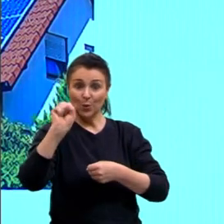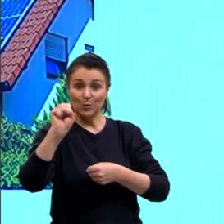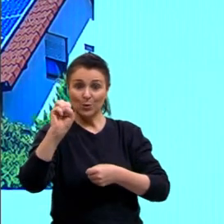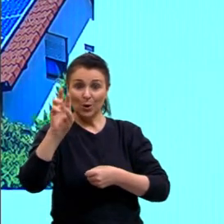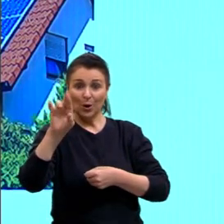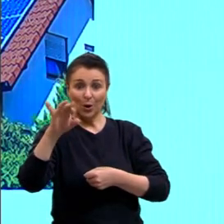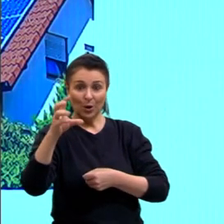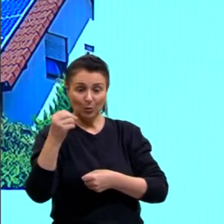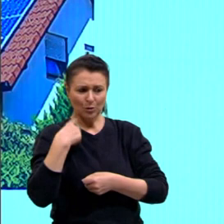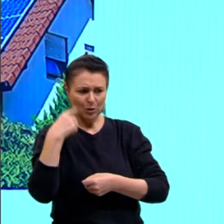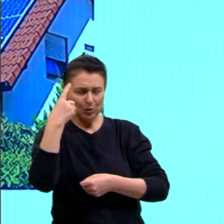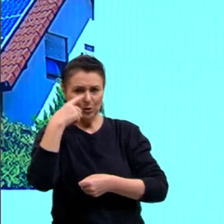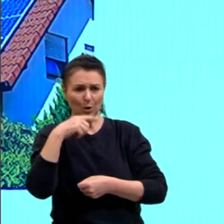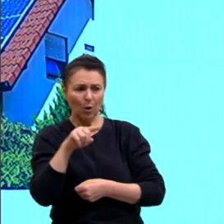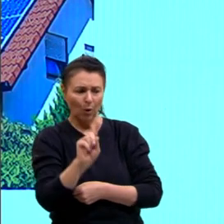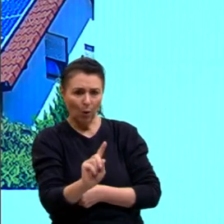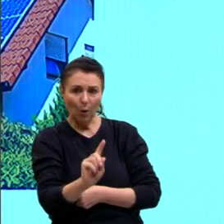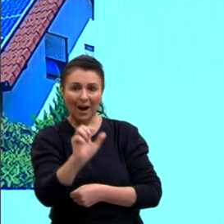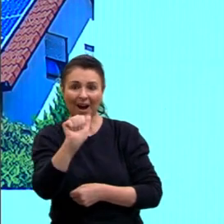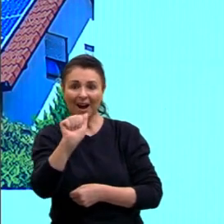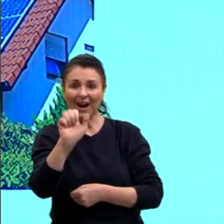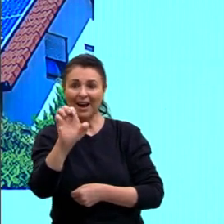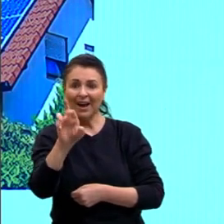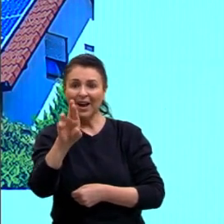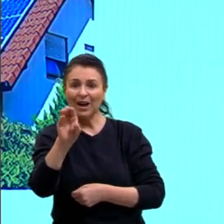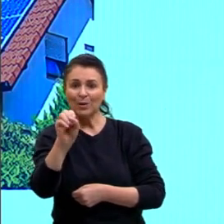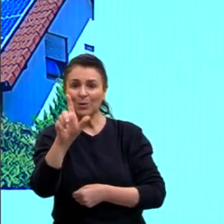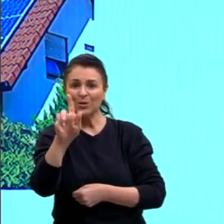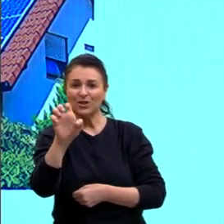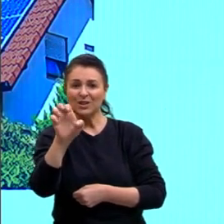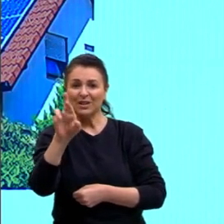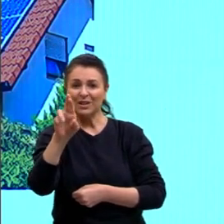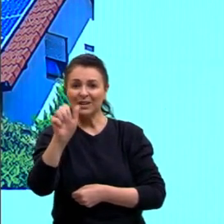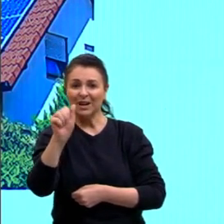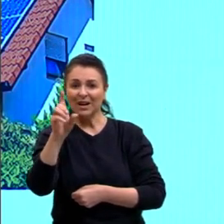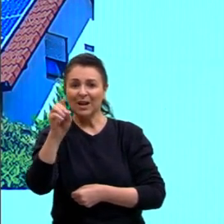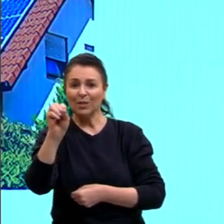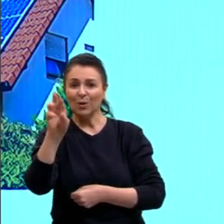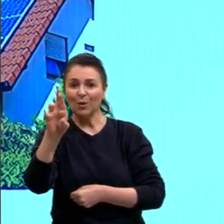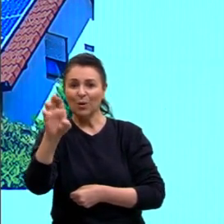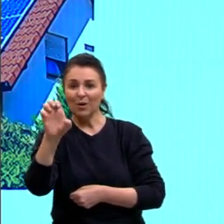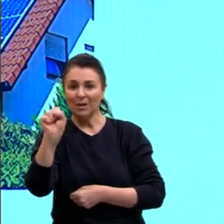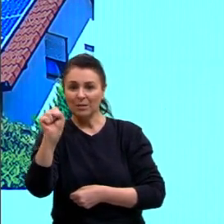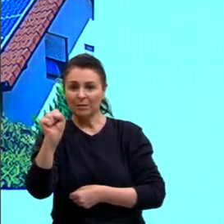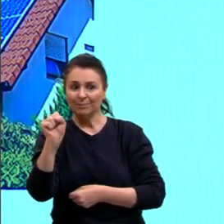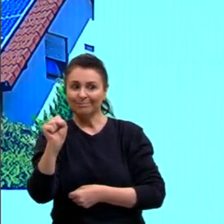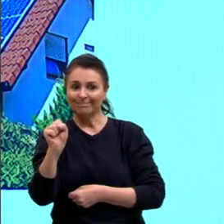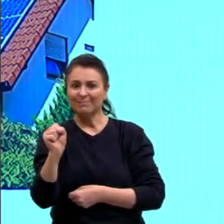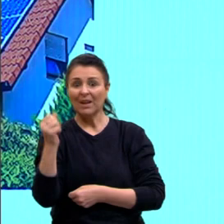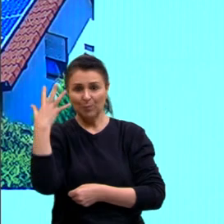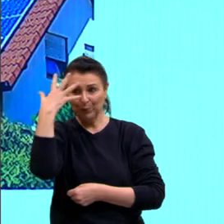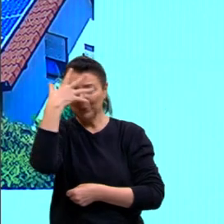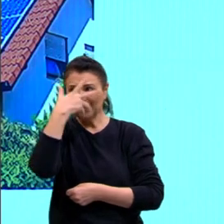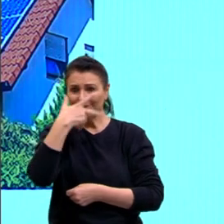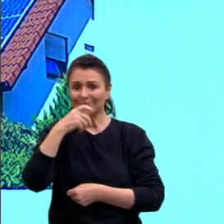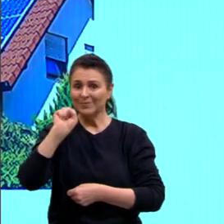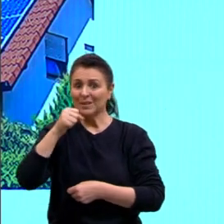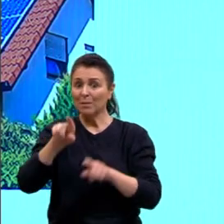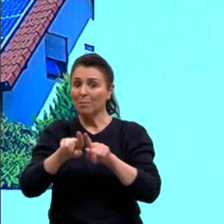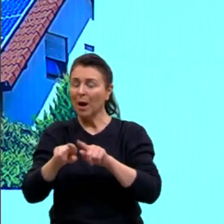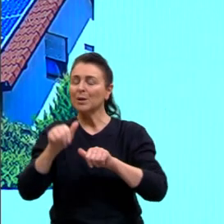aerogeradores, né, vai ficar, eu acho bonito, ao mesmo tempo, acho o